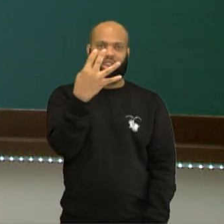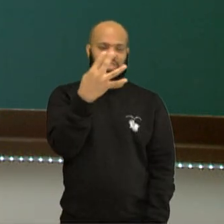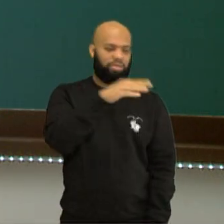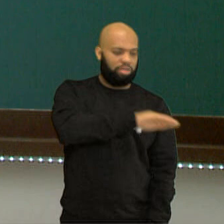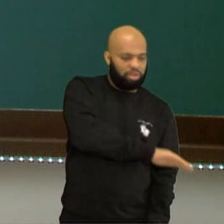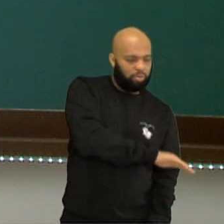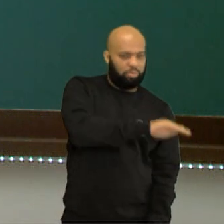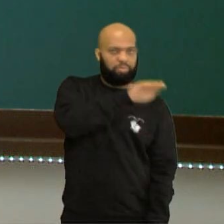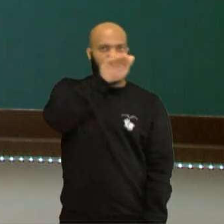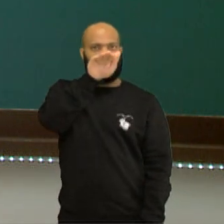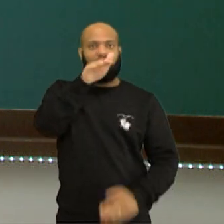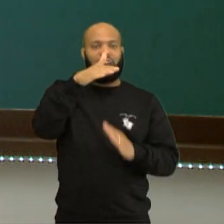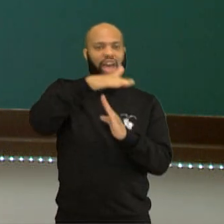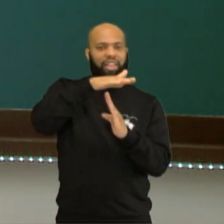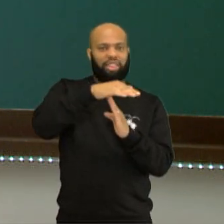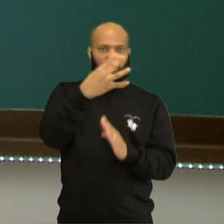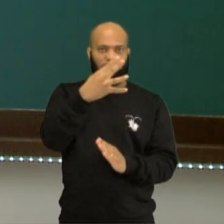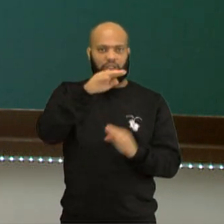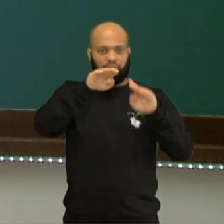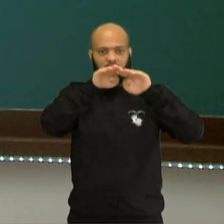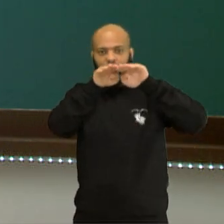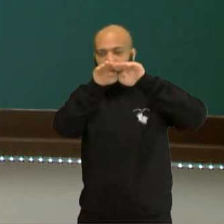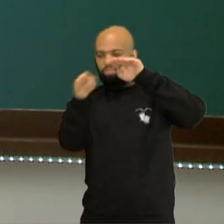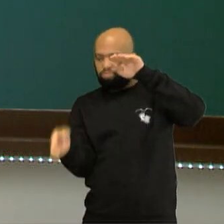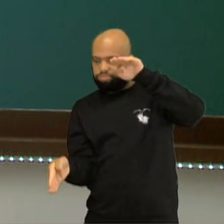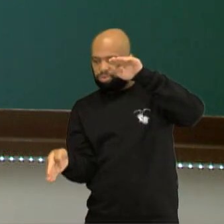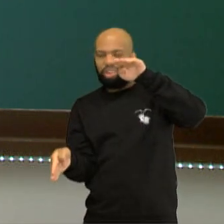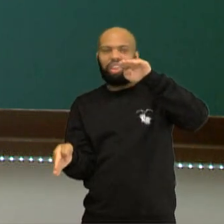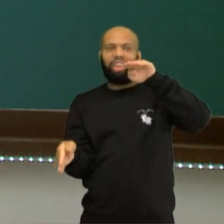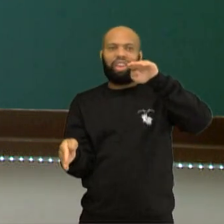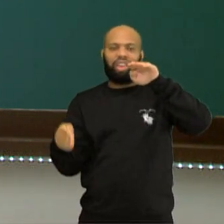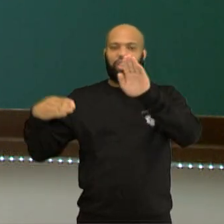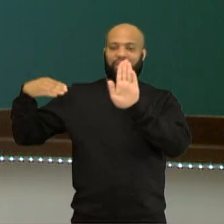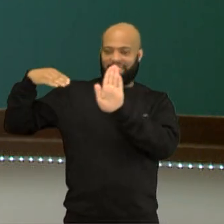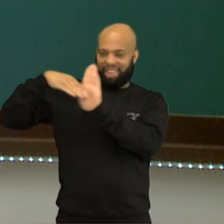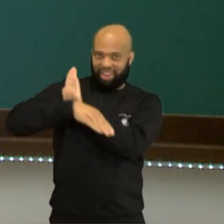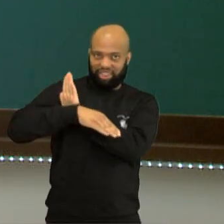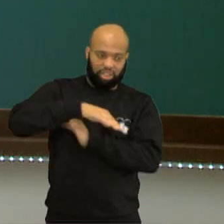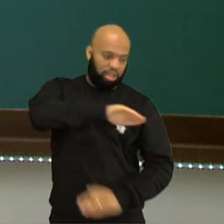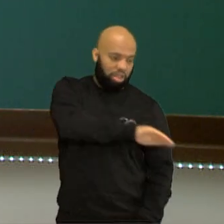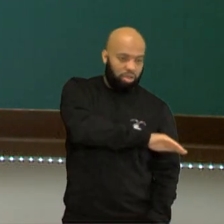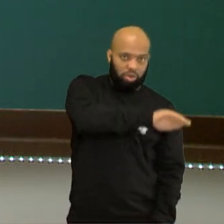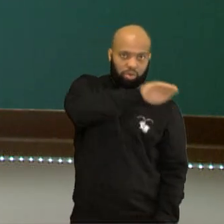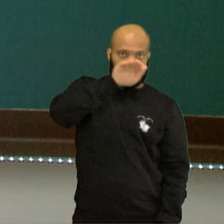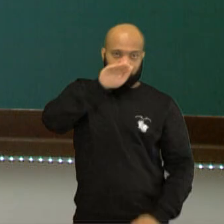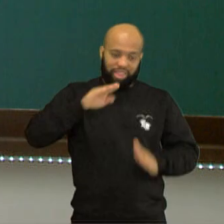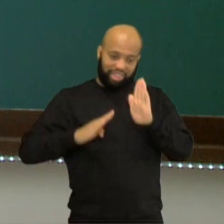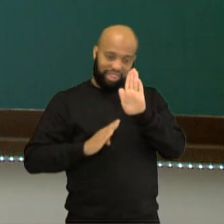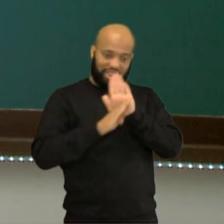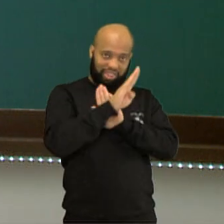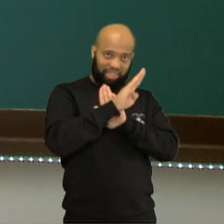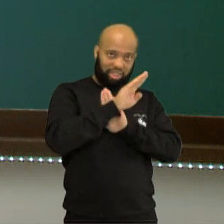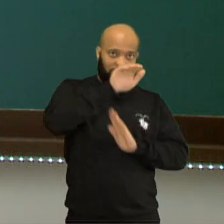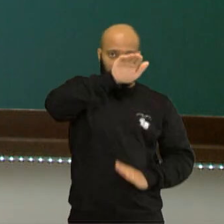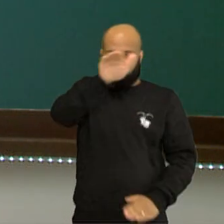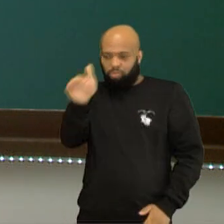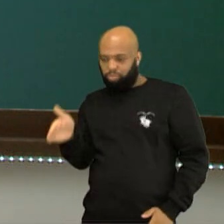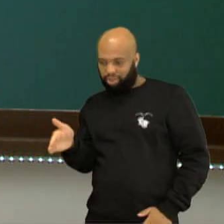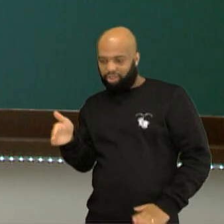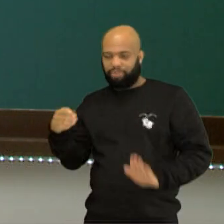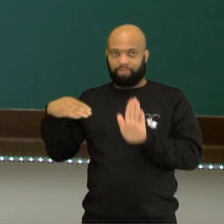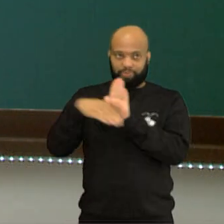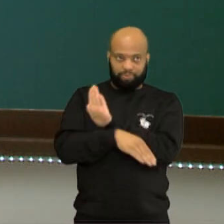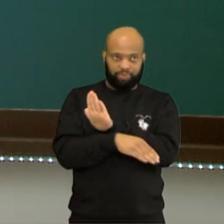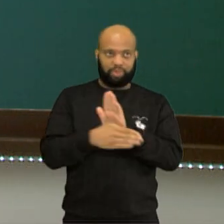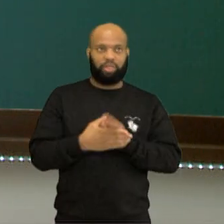decrescente em outro determinado momento. Tá vendo? Então, quando chega lá no x igual a zero e y igual a quatro, ela é